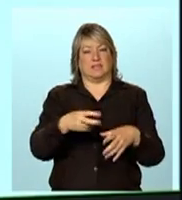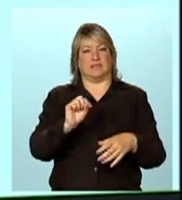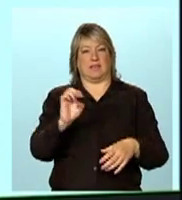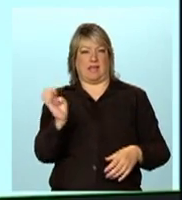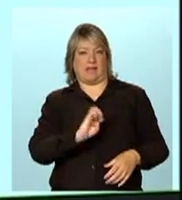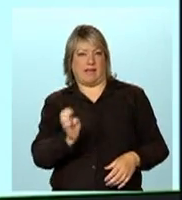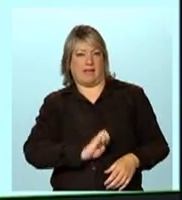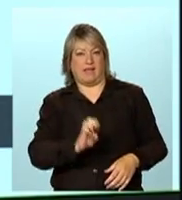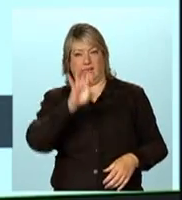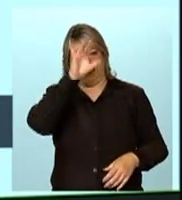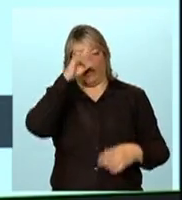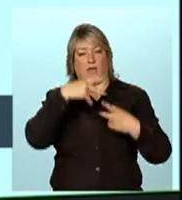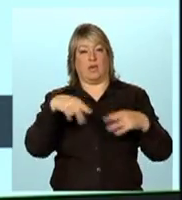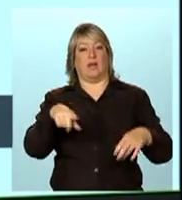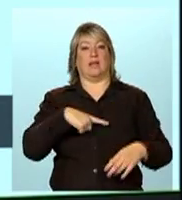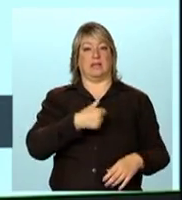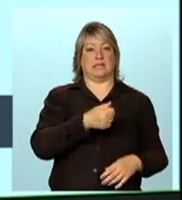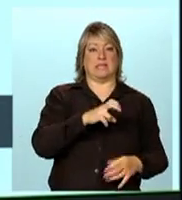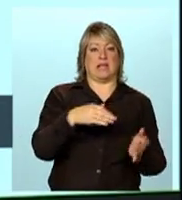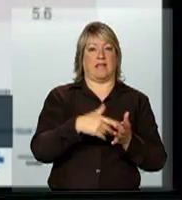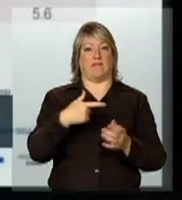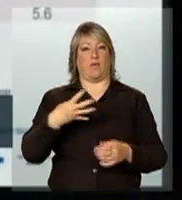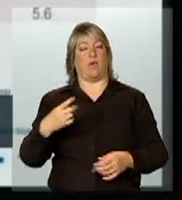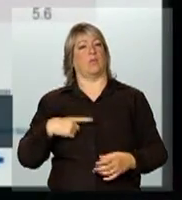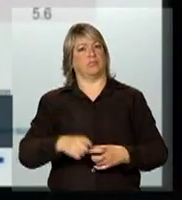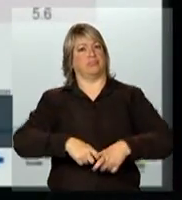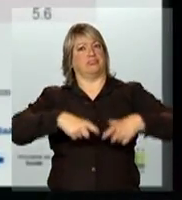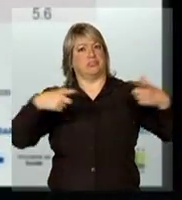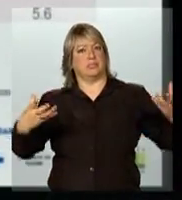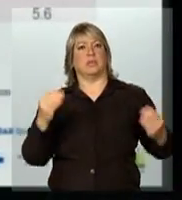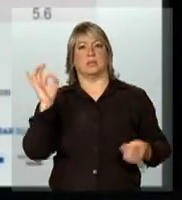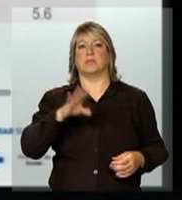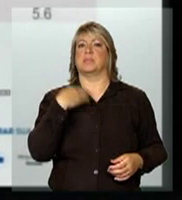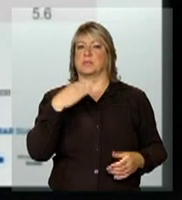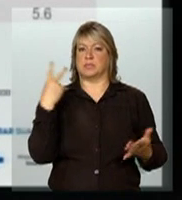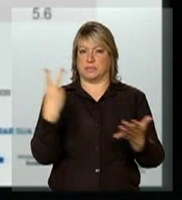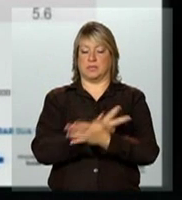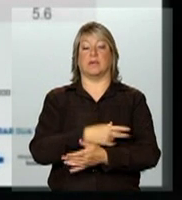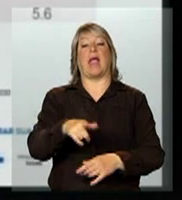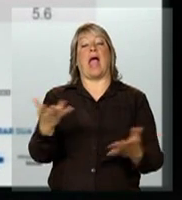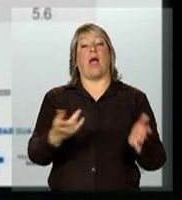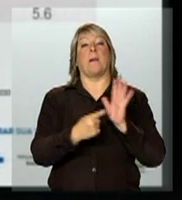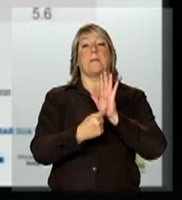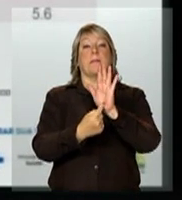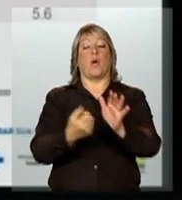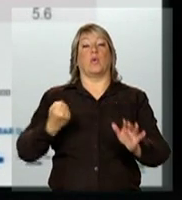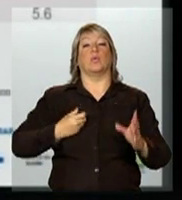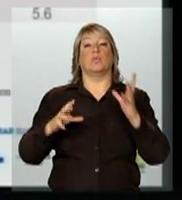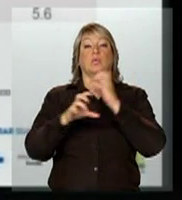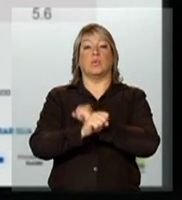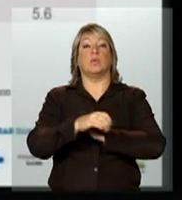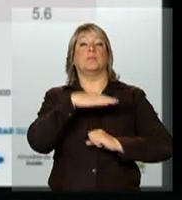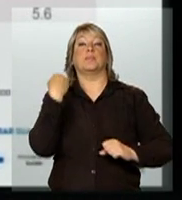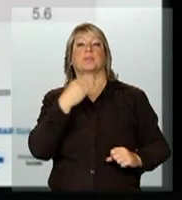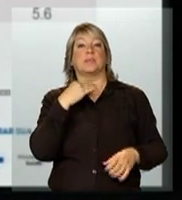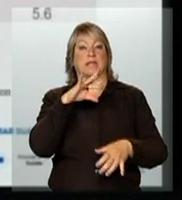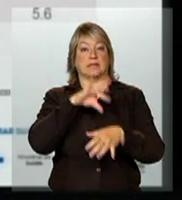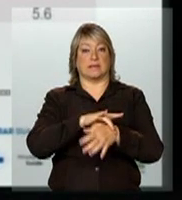a 24 anos. Pode passar. Aqui a gente tem as mortes por AIDS, o número de mortes